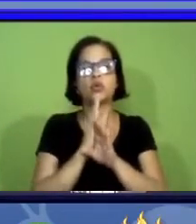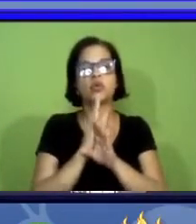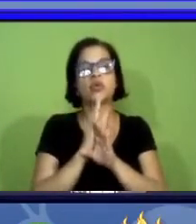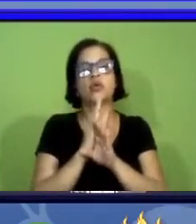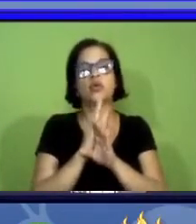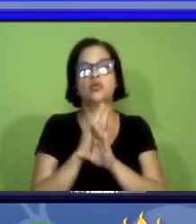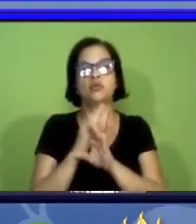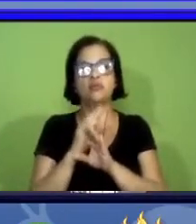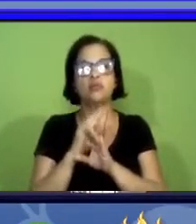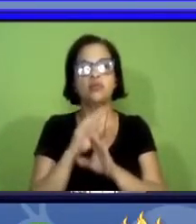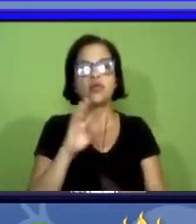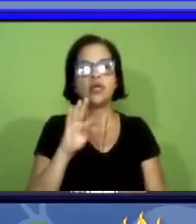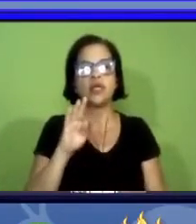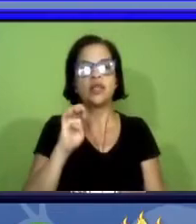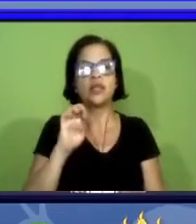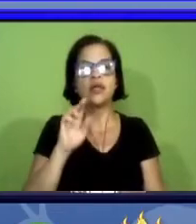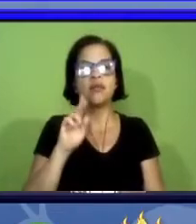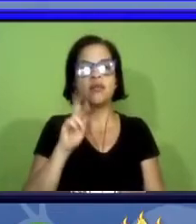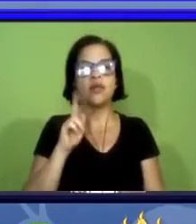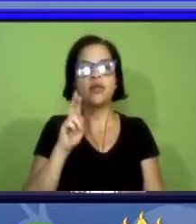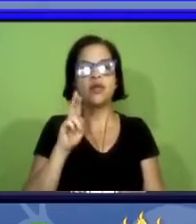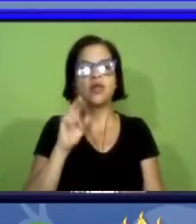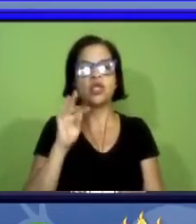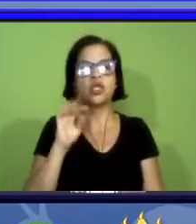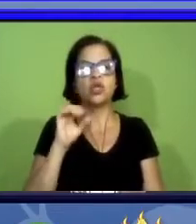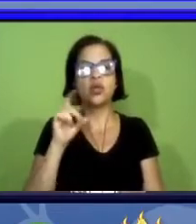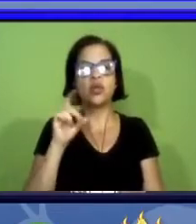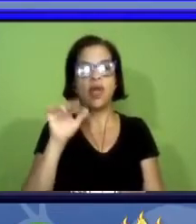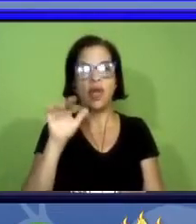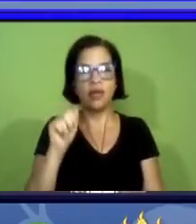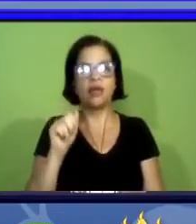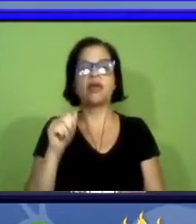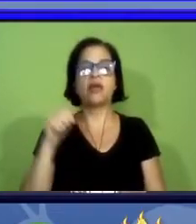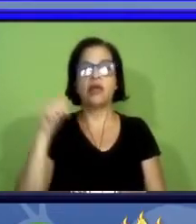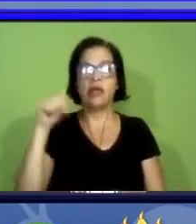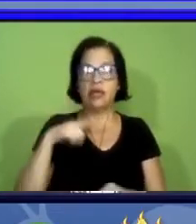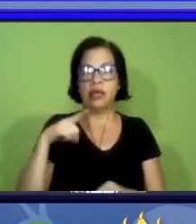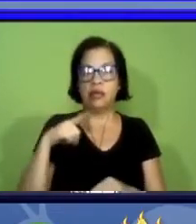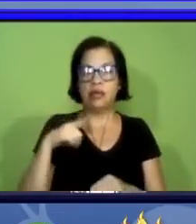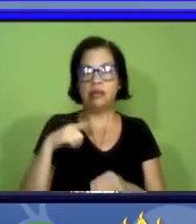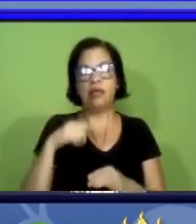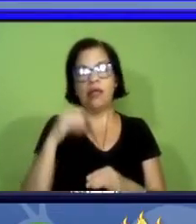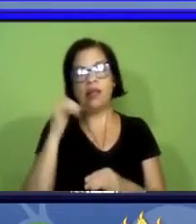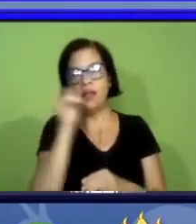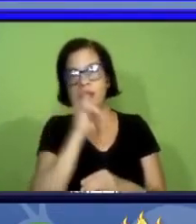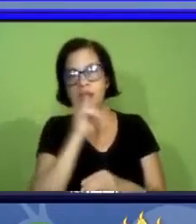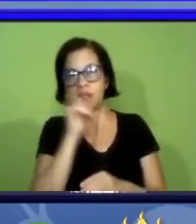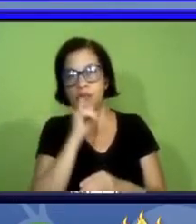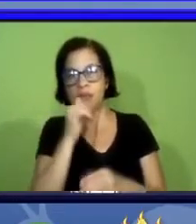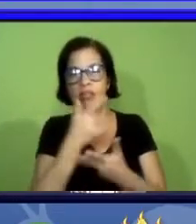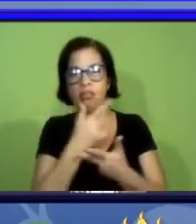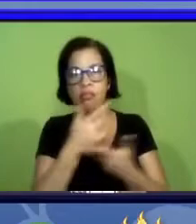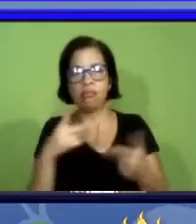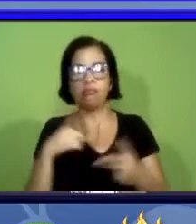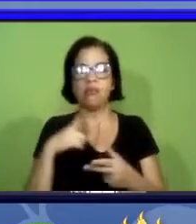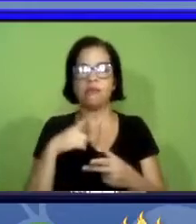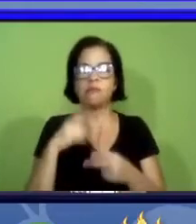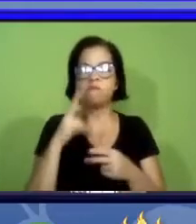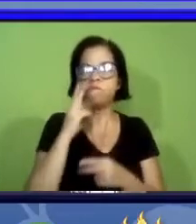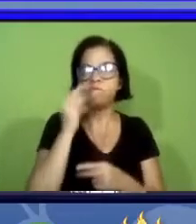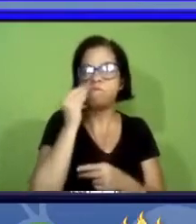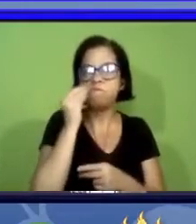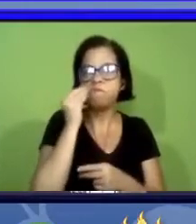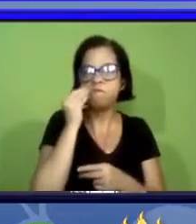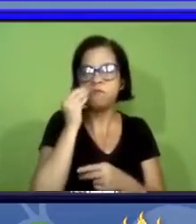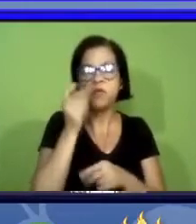depositados em Viena e em Berlim então vocês notam também que a doutora